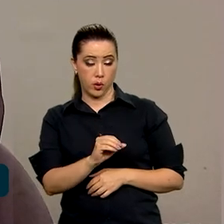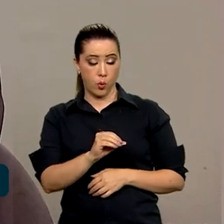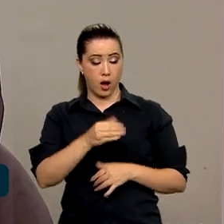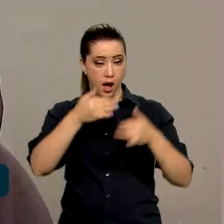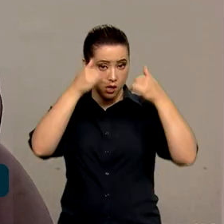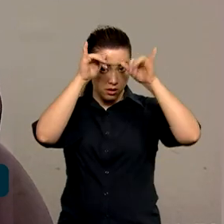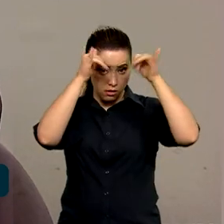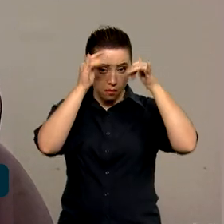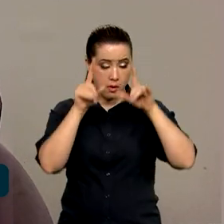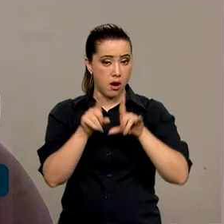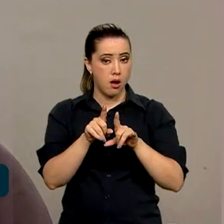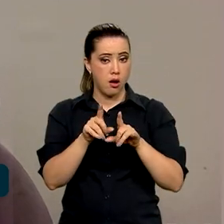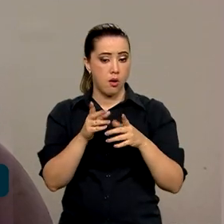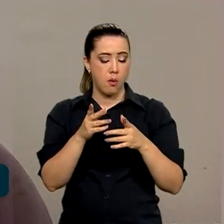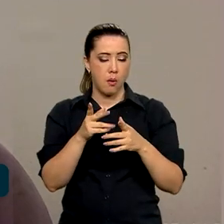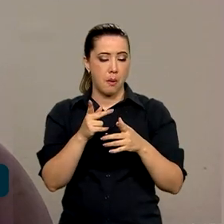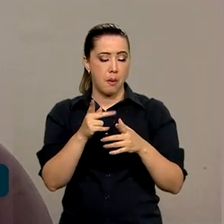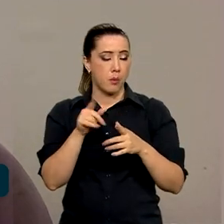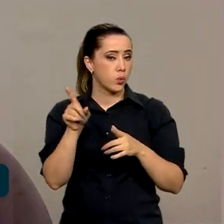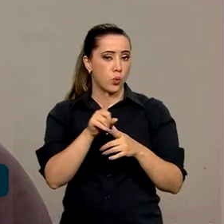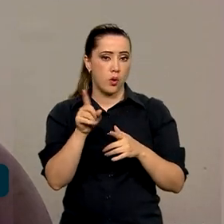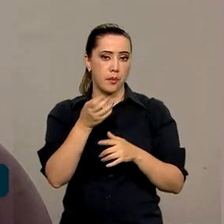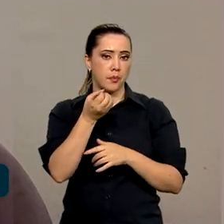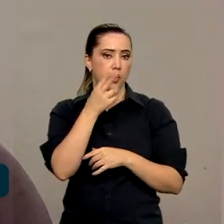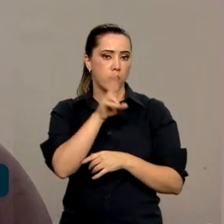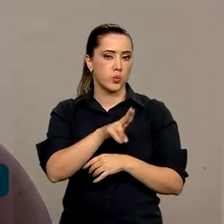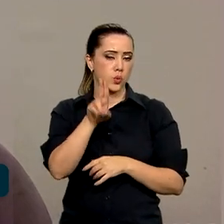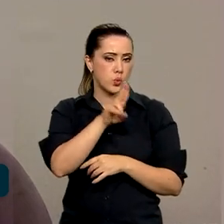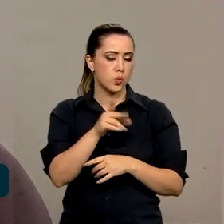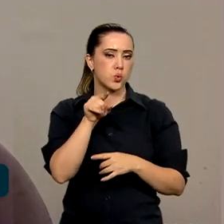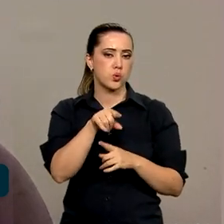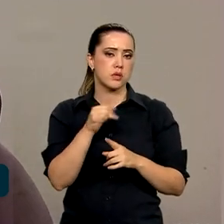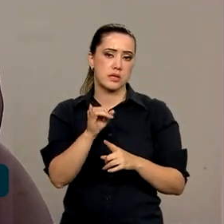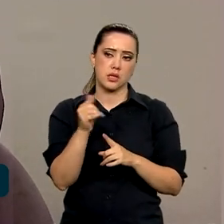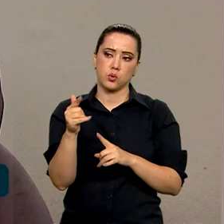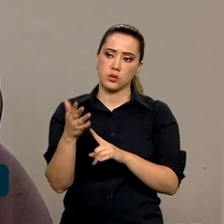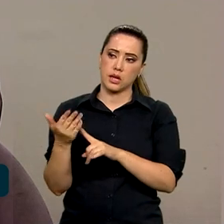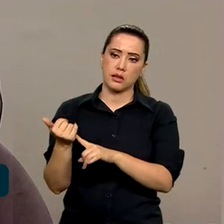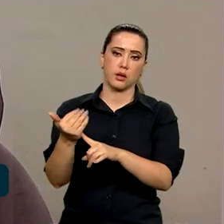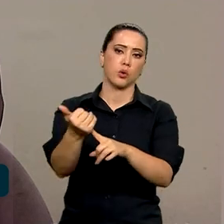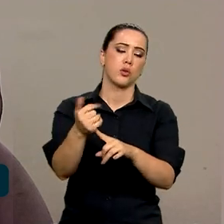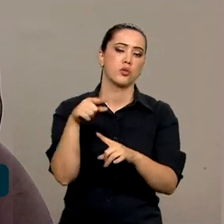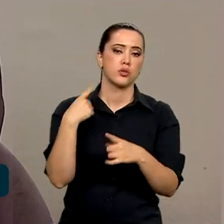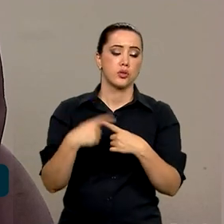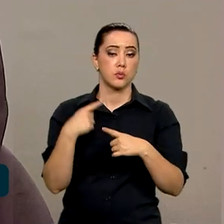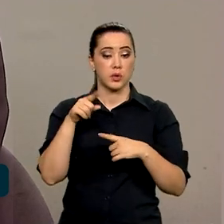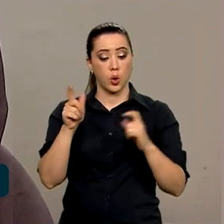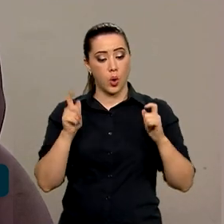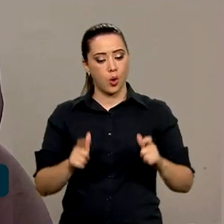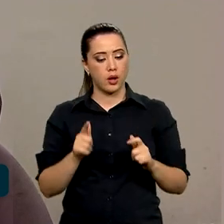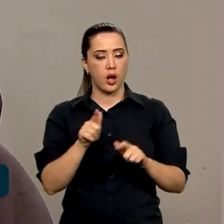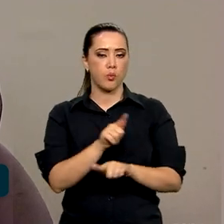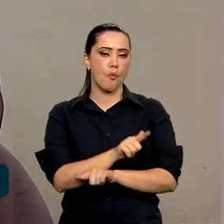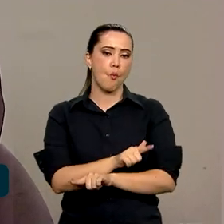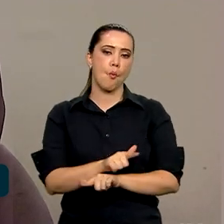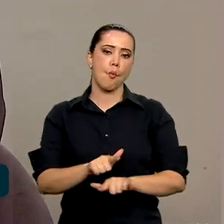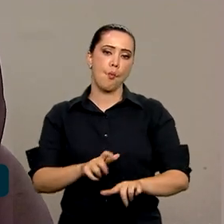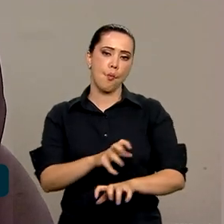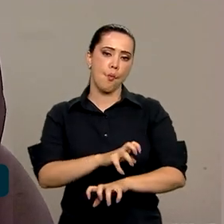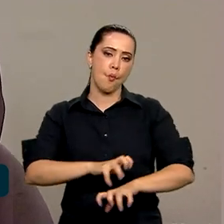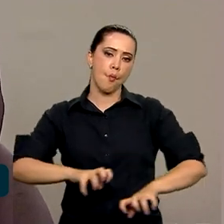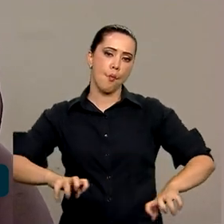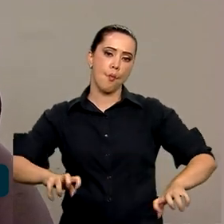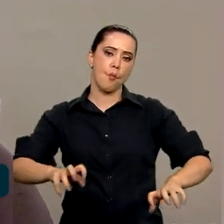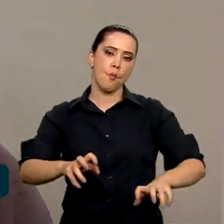opção de uso de um solo? Por isso que a gente acaba tendo áreas degradadas e que, se forem recuperadas, vão ter uma utilização